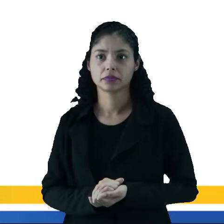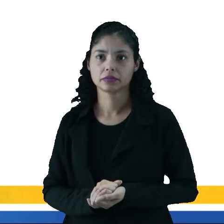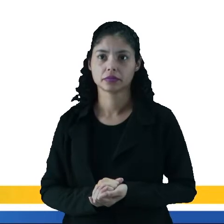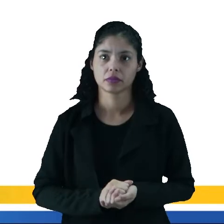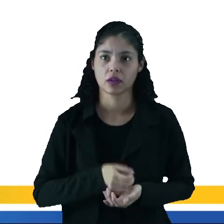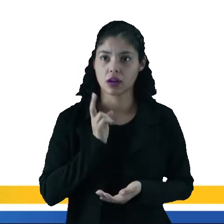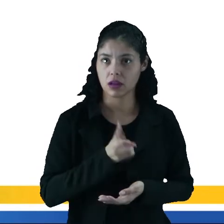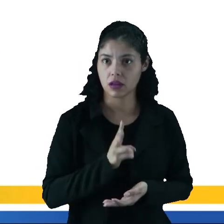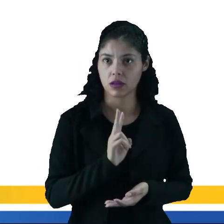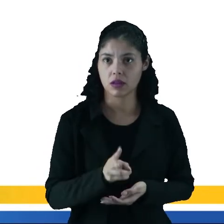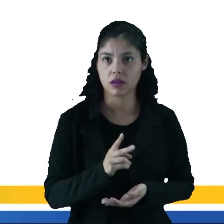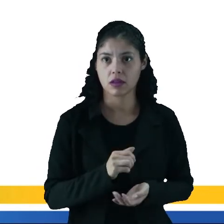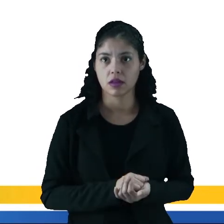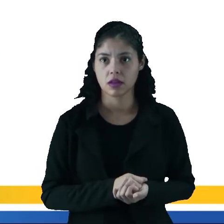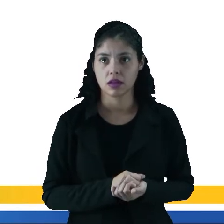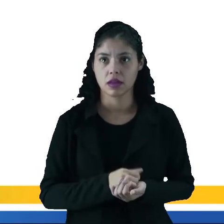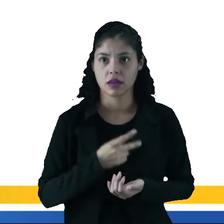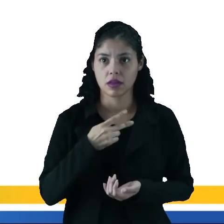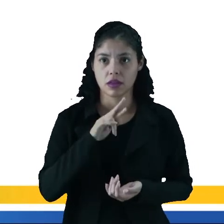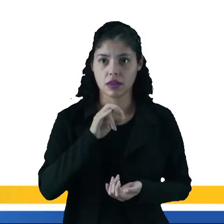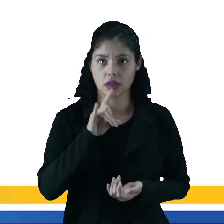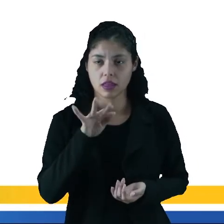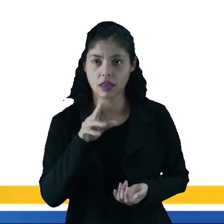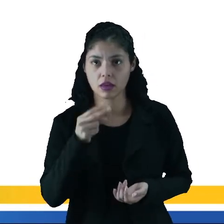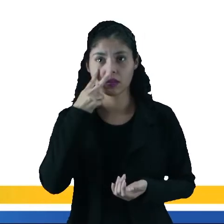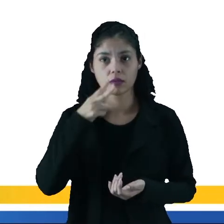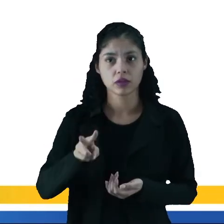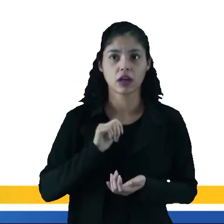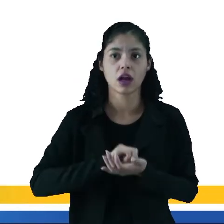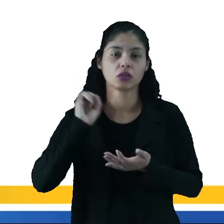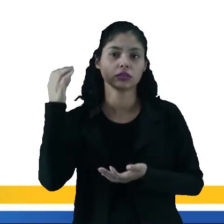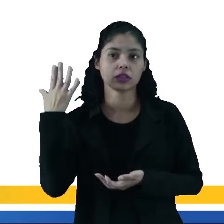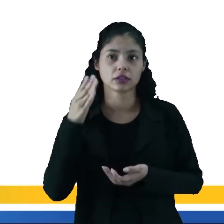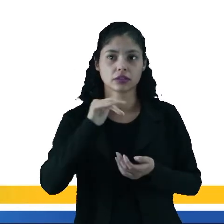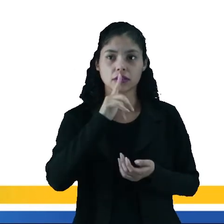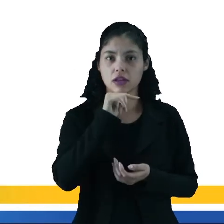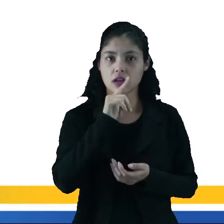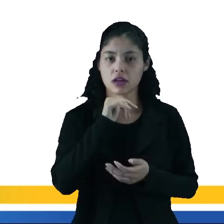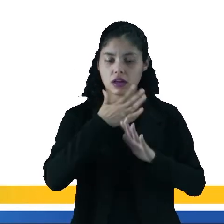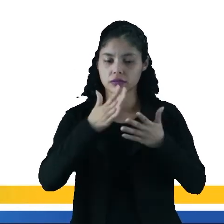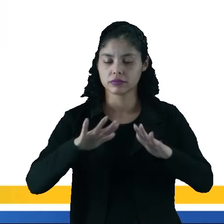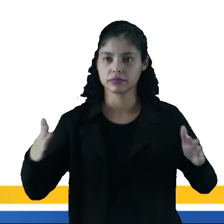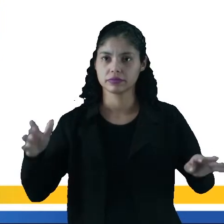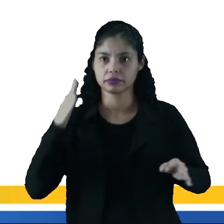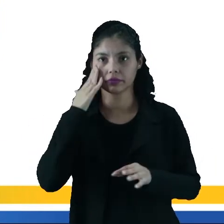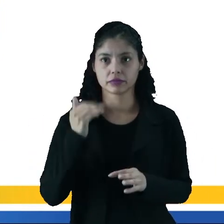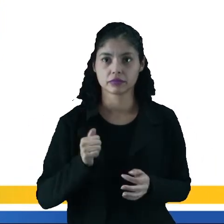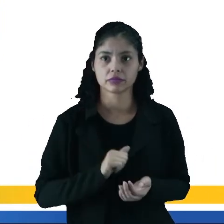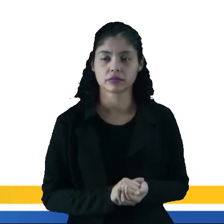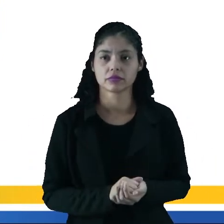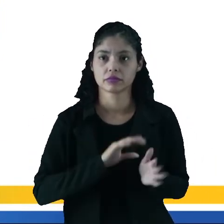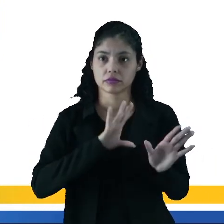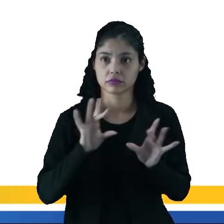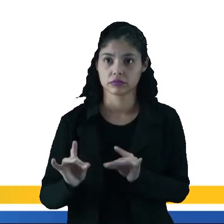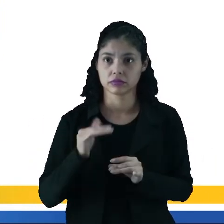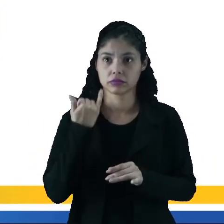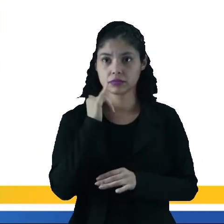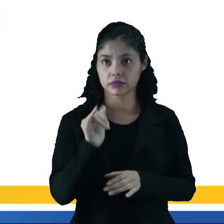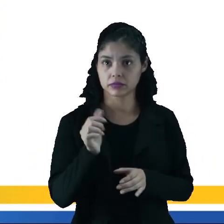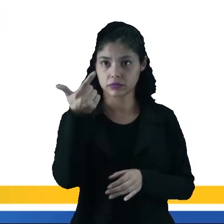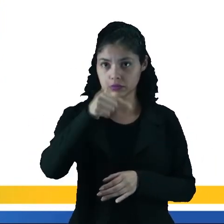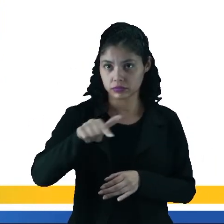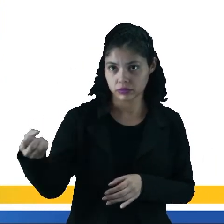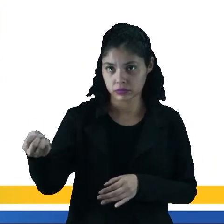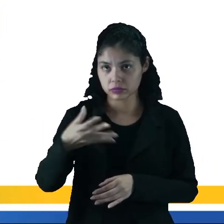A constância e a previsibilidade da ocorrência das marés, dá de saber. Trata-se de uma fonte de energia